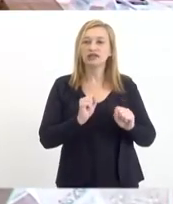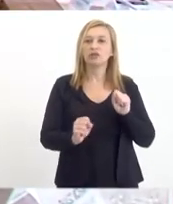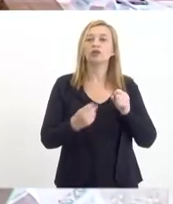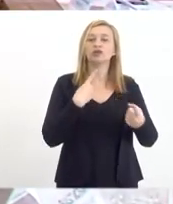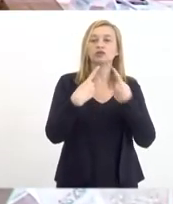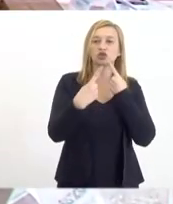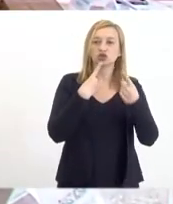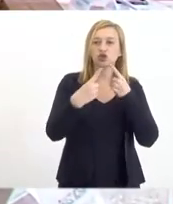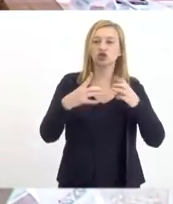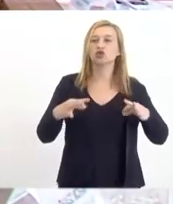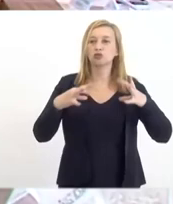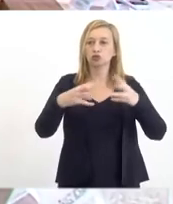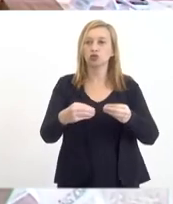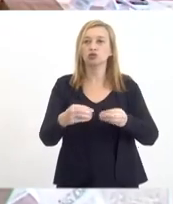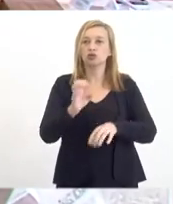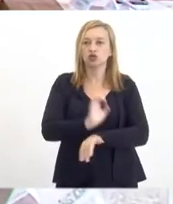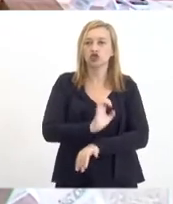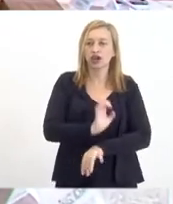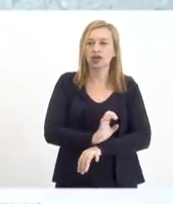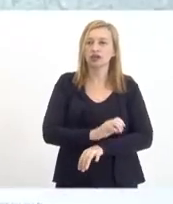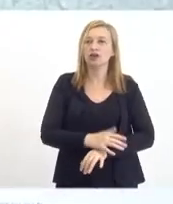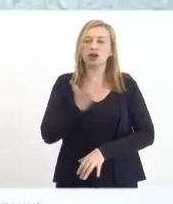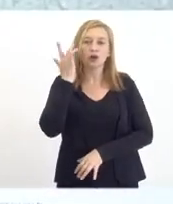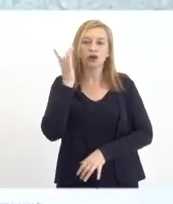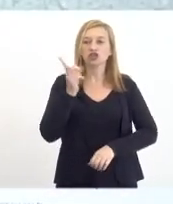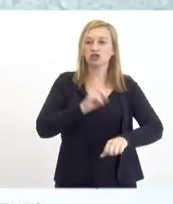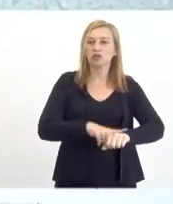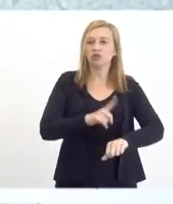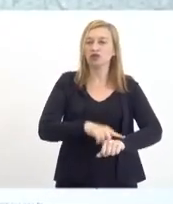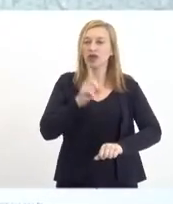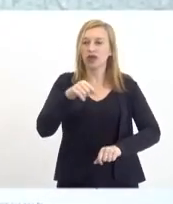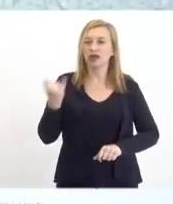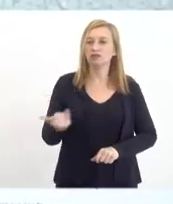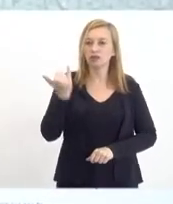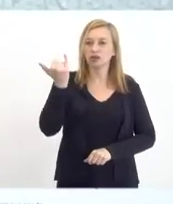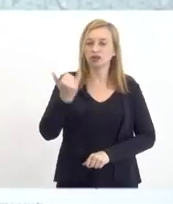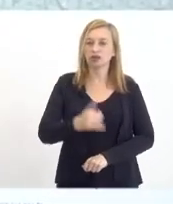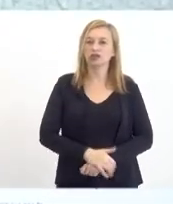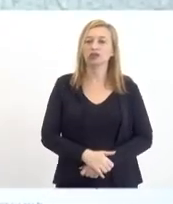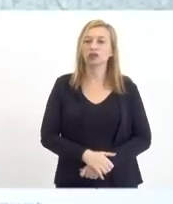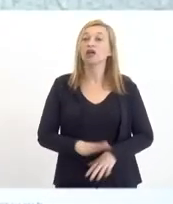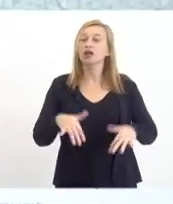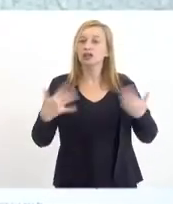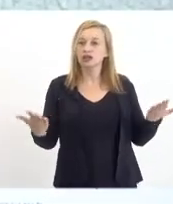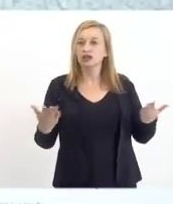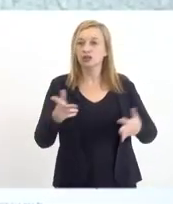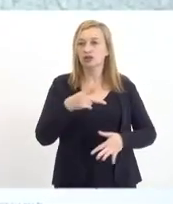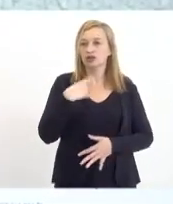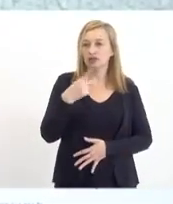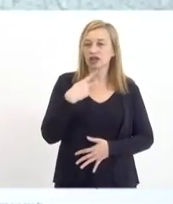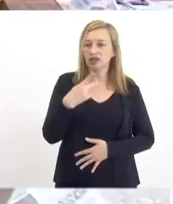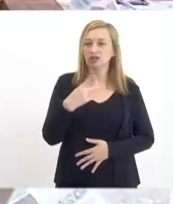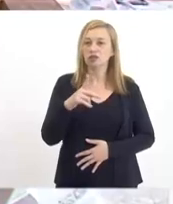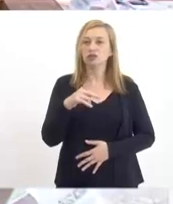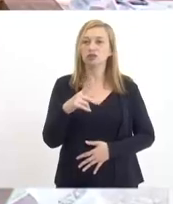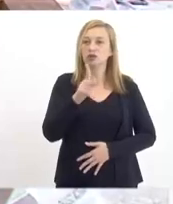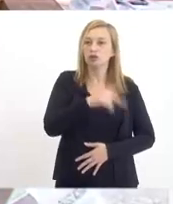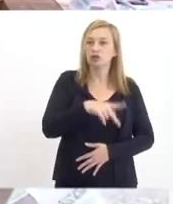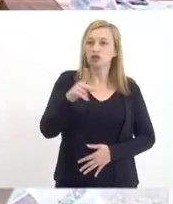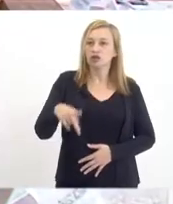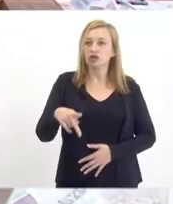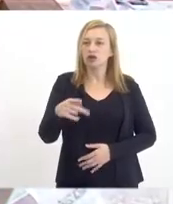região como um todo, discutir o Estado. Eu acho que esse momento é muito, muito oportuno. Então, com a palavra o nosso professor